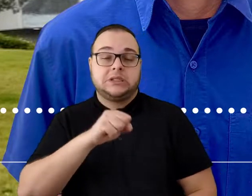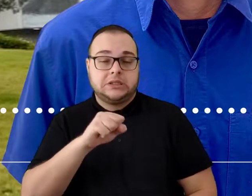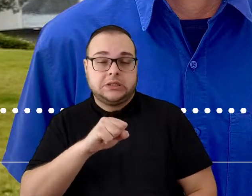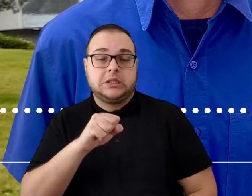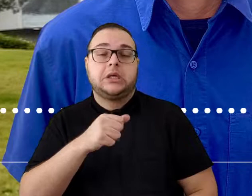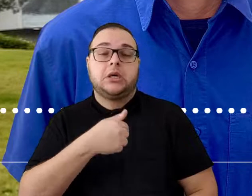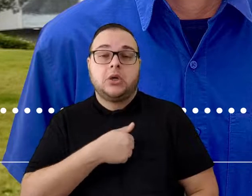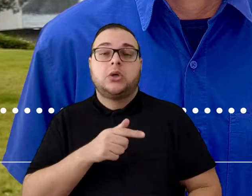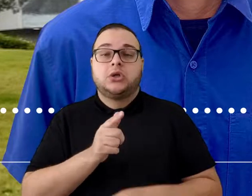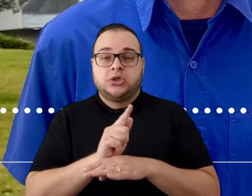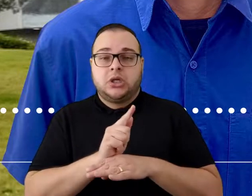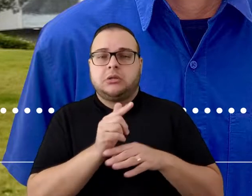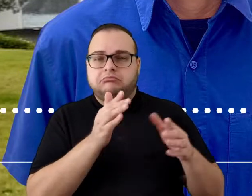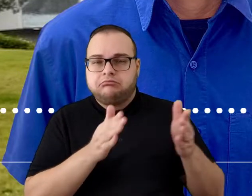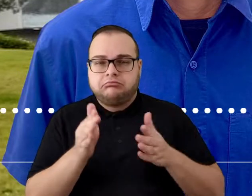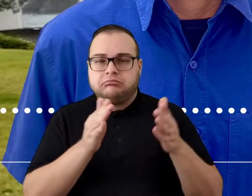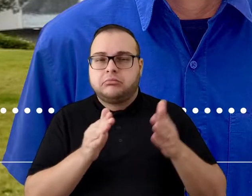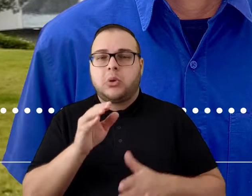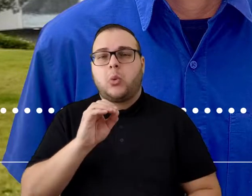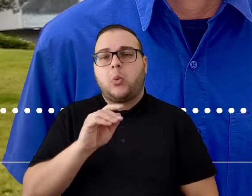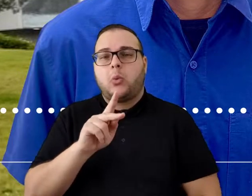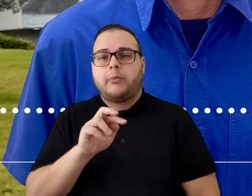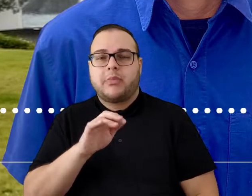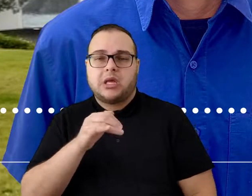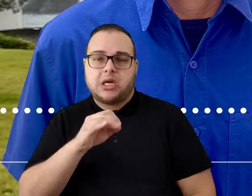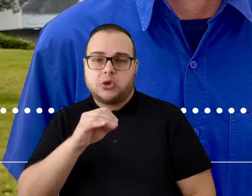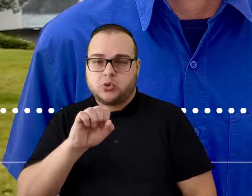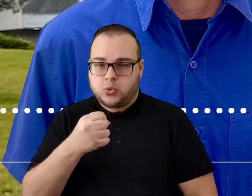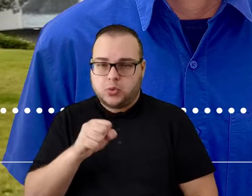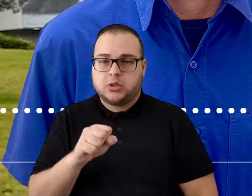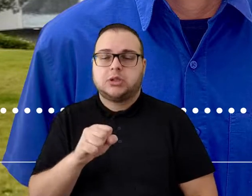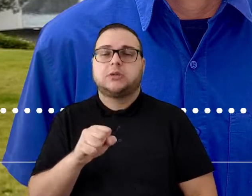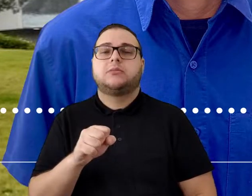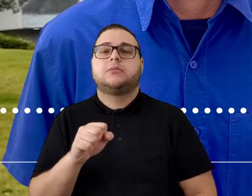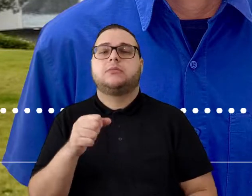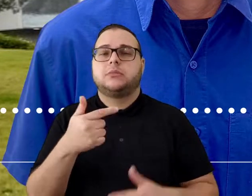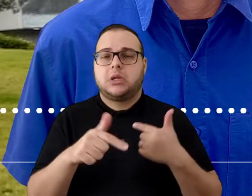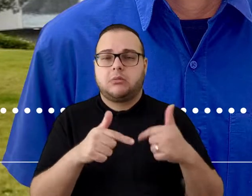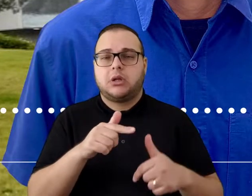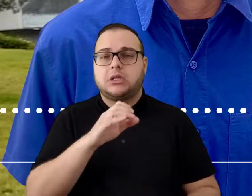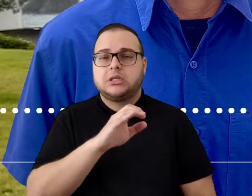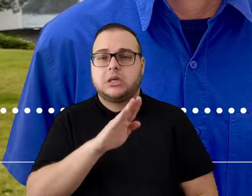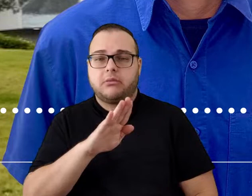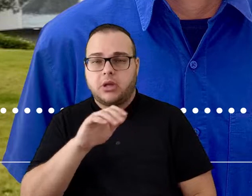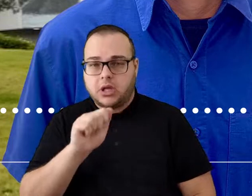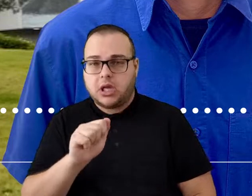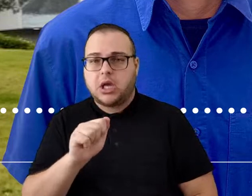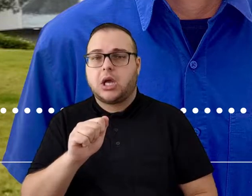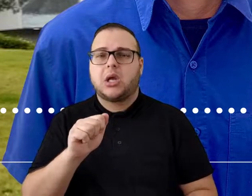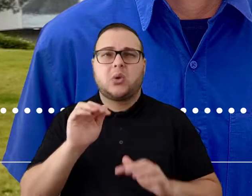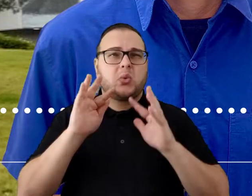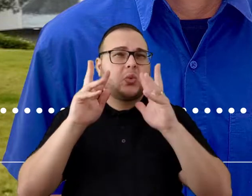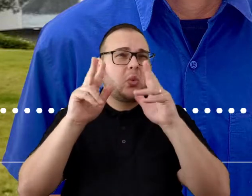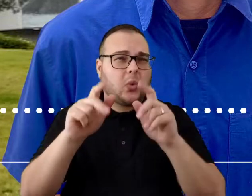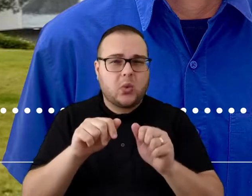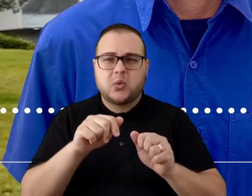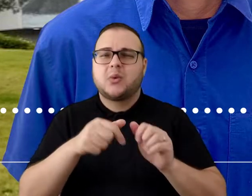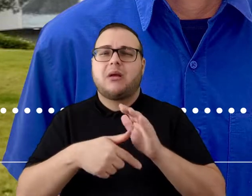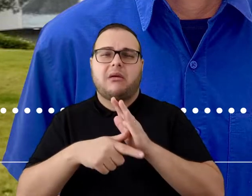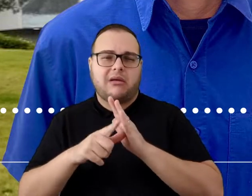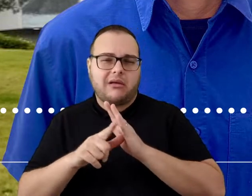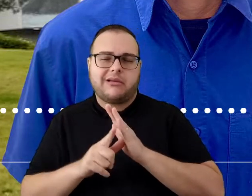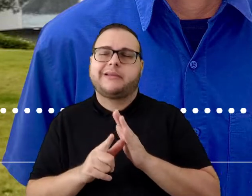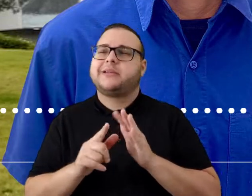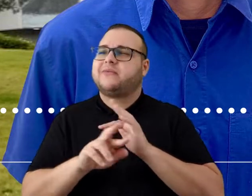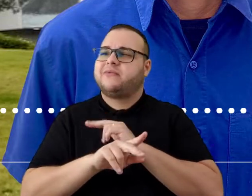eu estou como gerente de operações no Centro de Operação da Geração, aqui da CBA. E a gente faz a operação de todas as usinas que você comentou